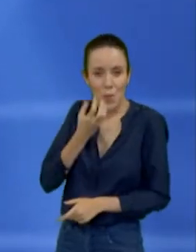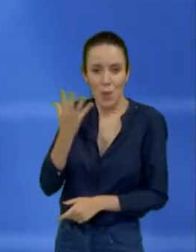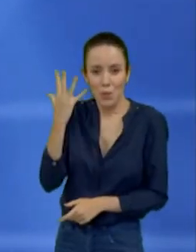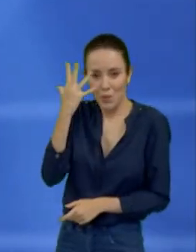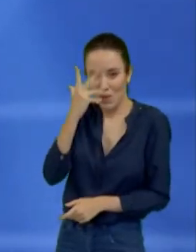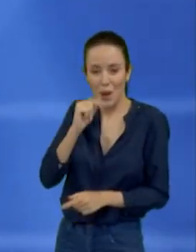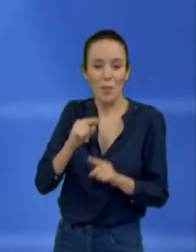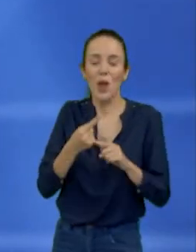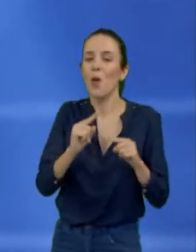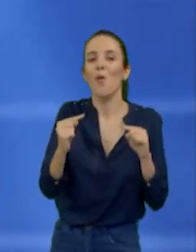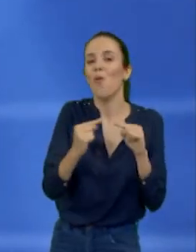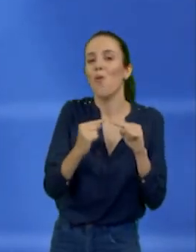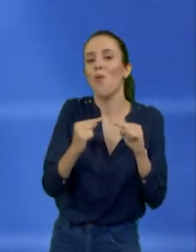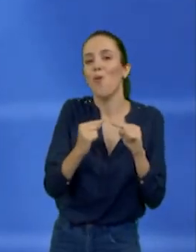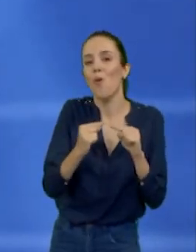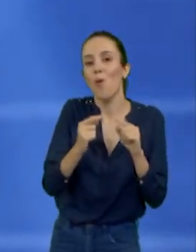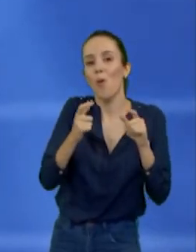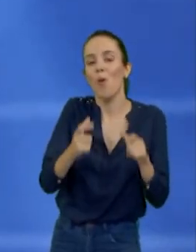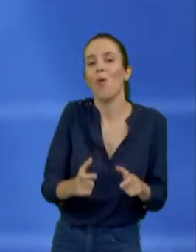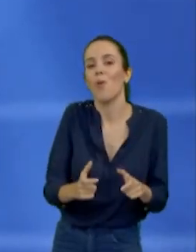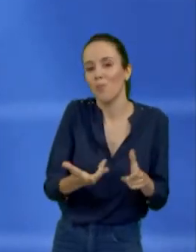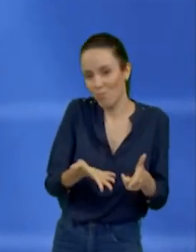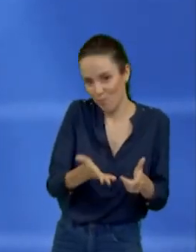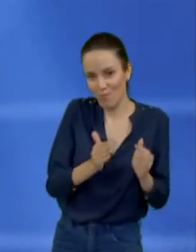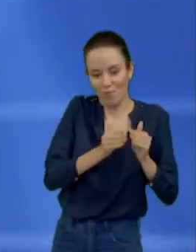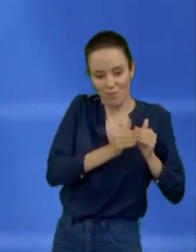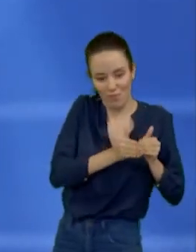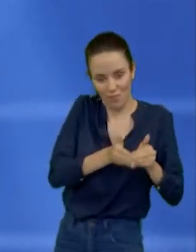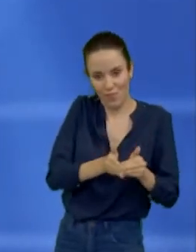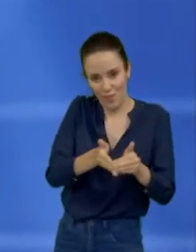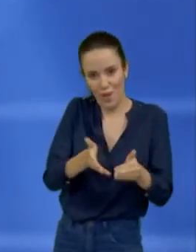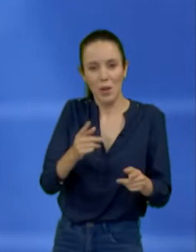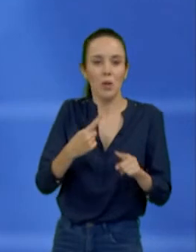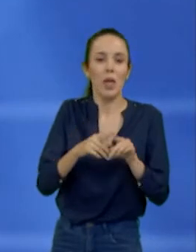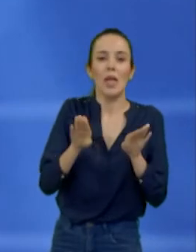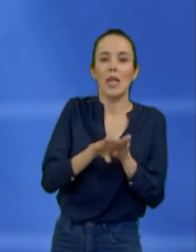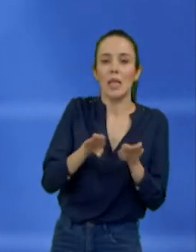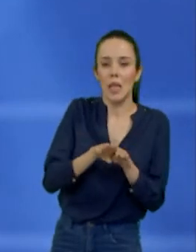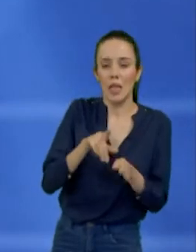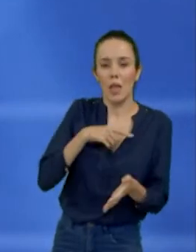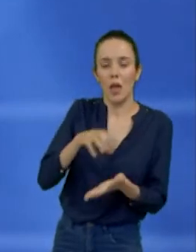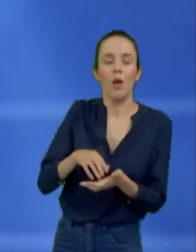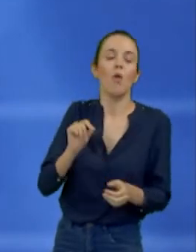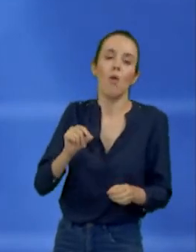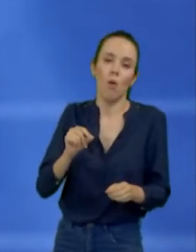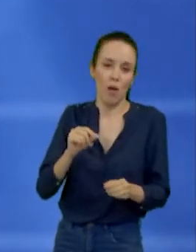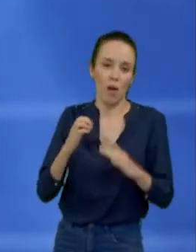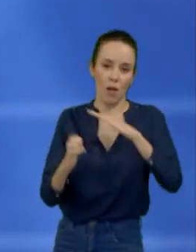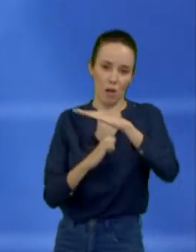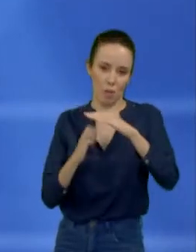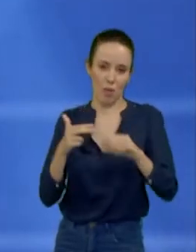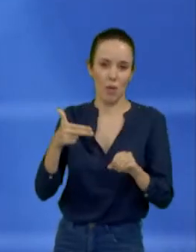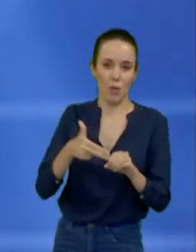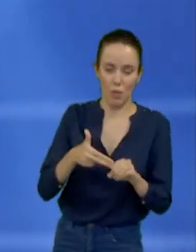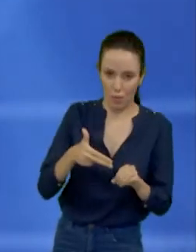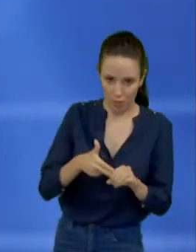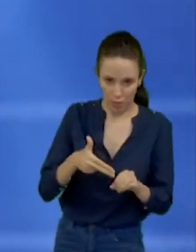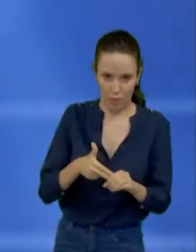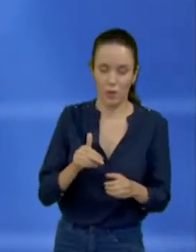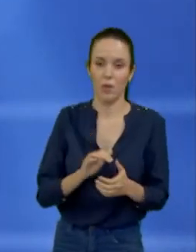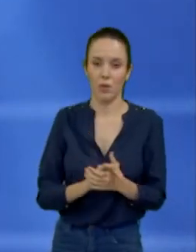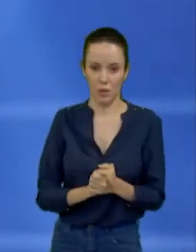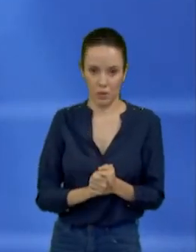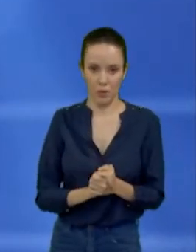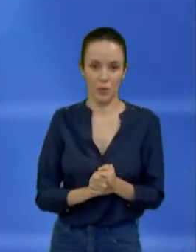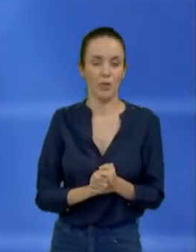não é o mais apropriado devido à instalação do porto e do terminal da Petrobras no nosso município. O que nós tínhamos visto já e já tínhamos